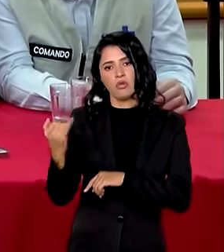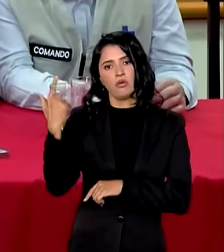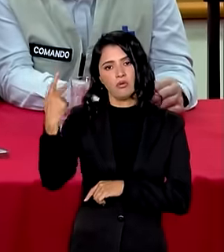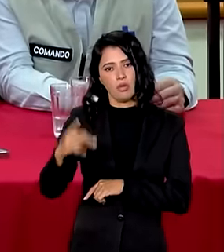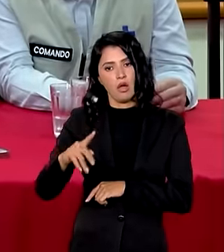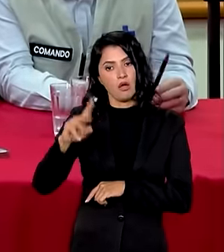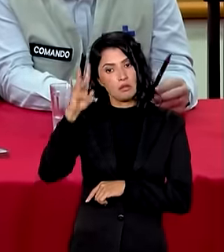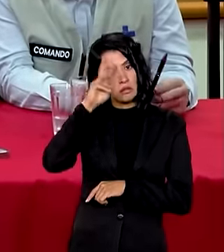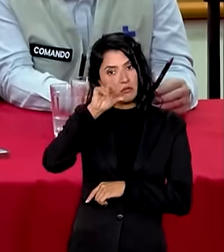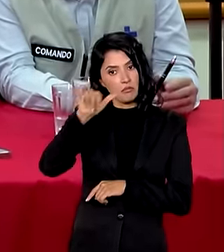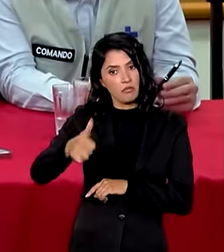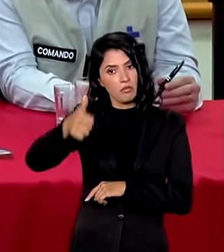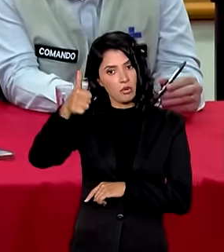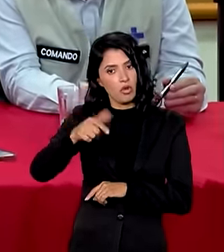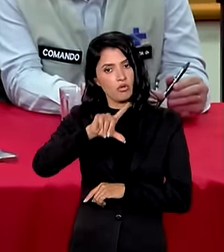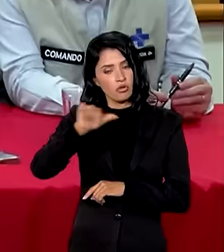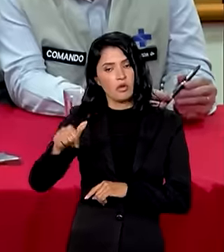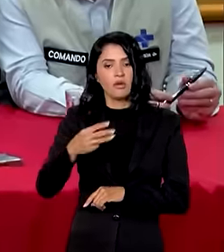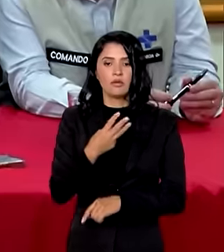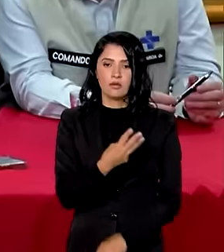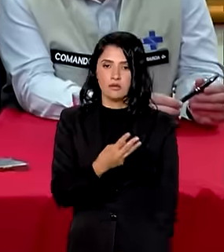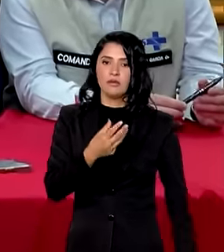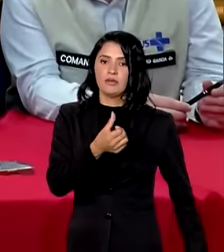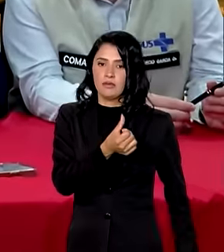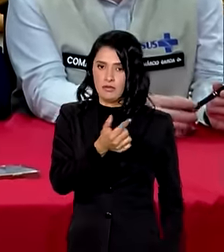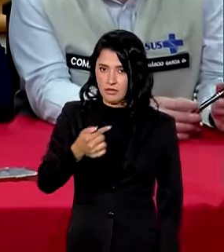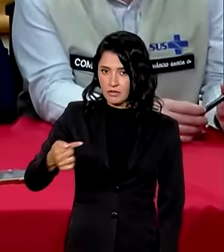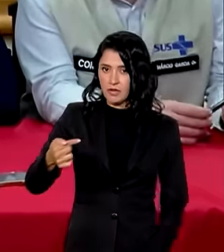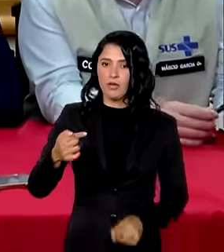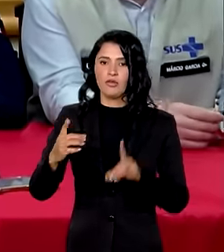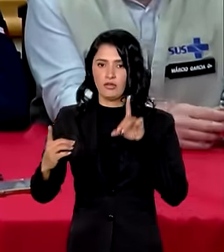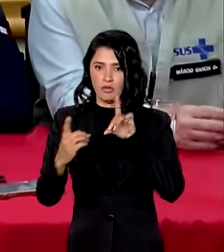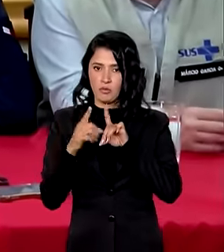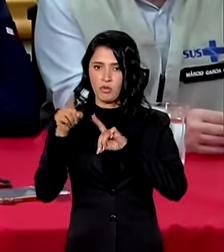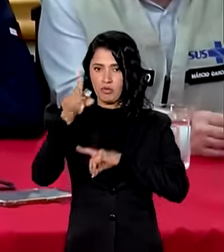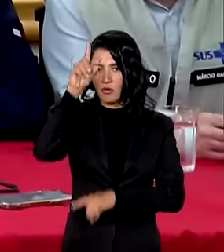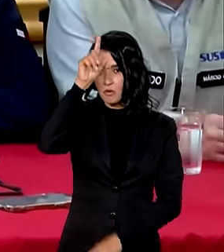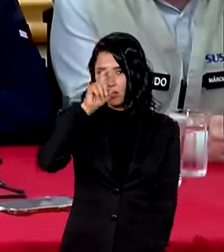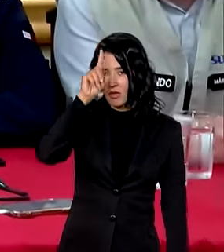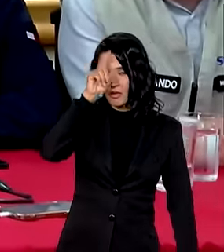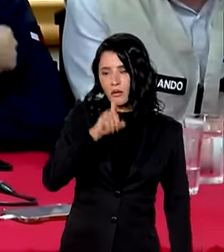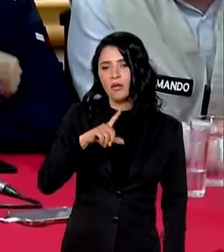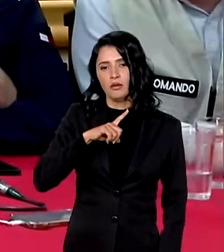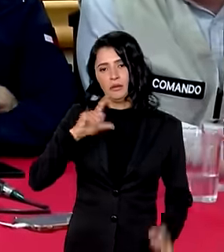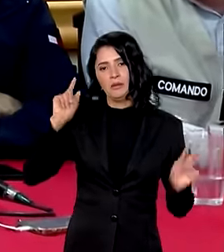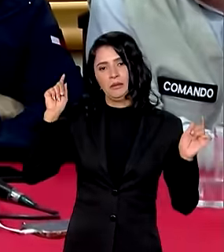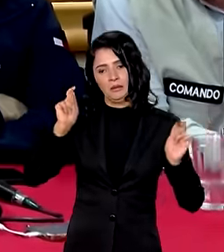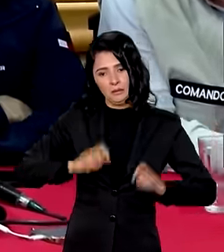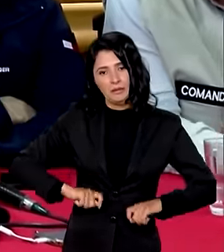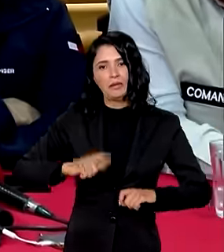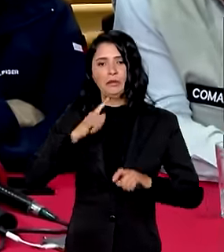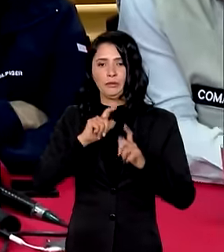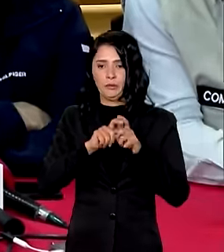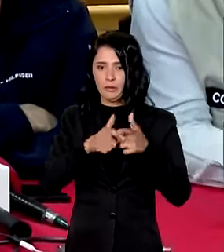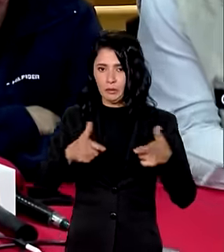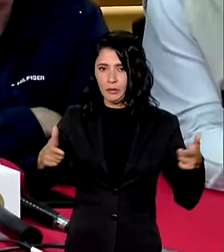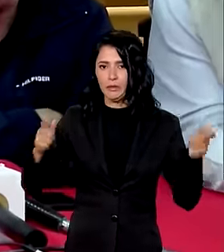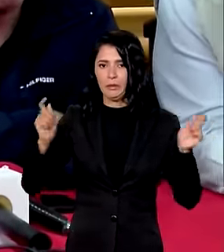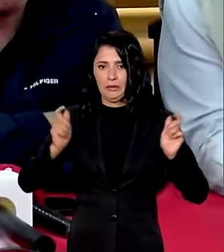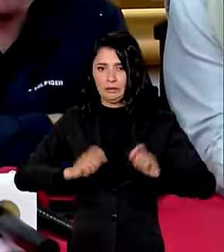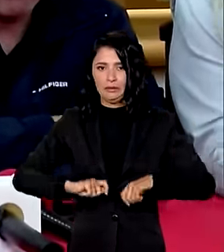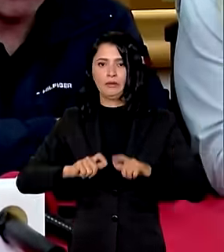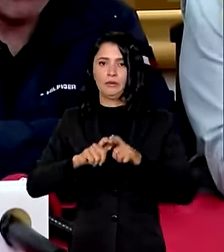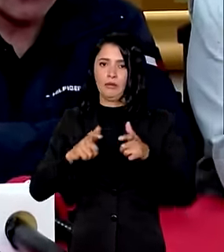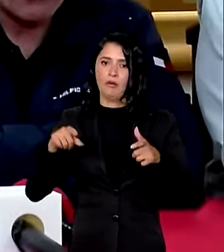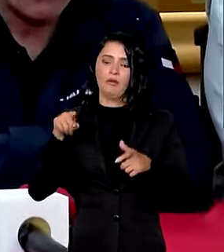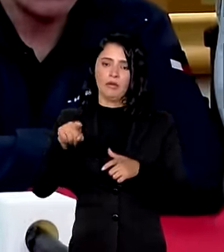primeiros dias foram 377 atendimentos no hospital de campanha temos condições de ampliar capacidade de atendimento